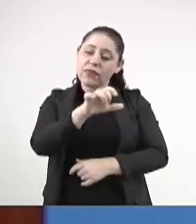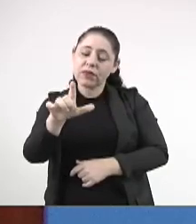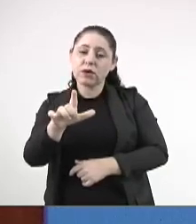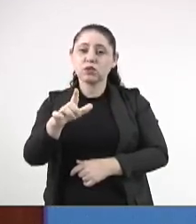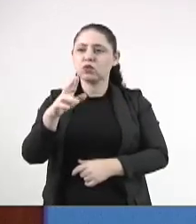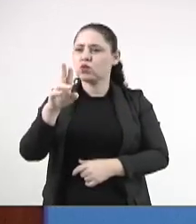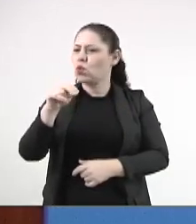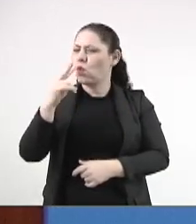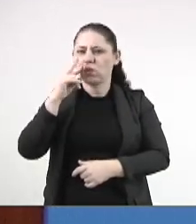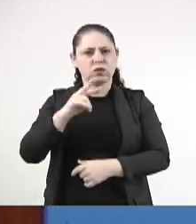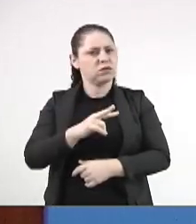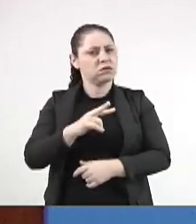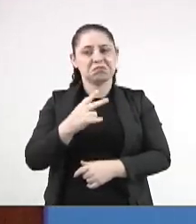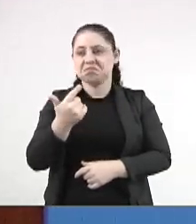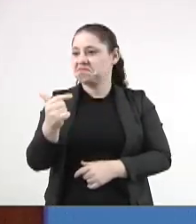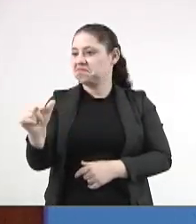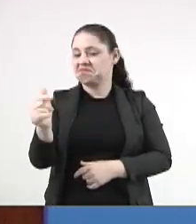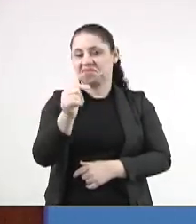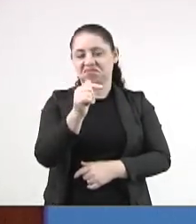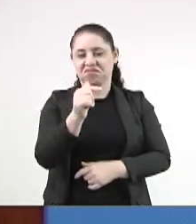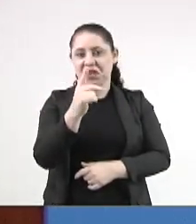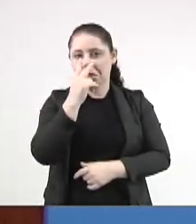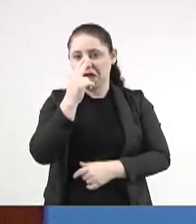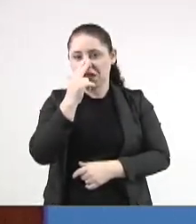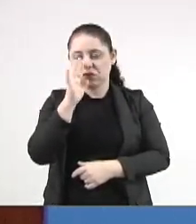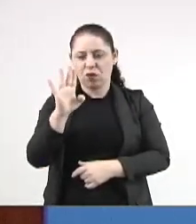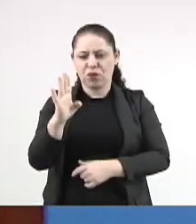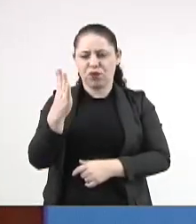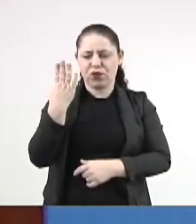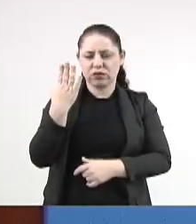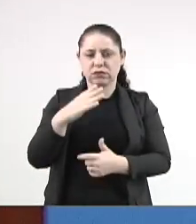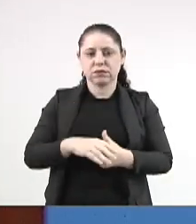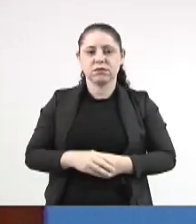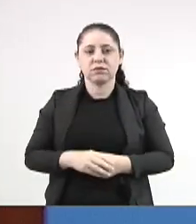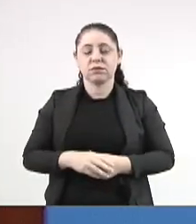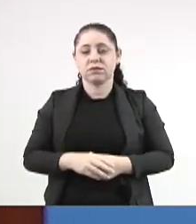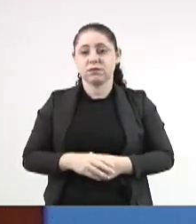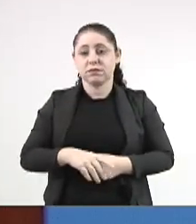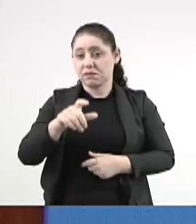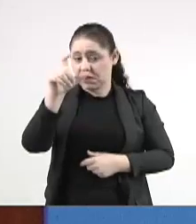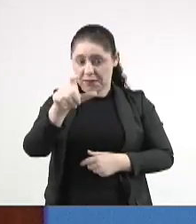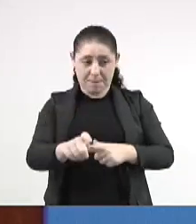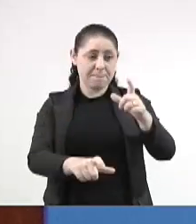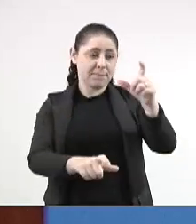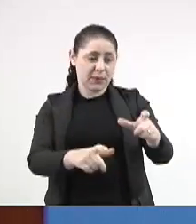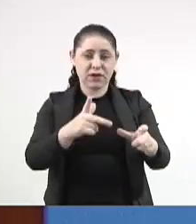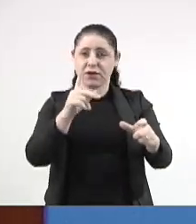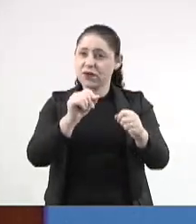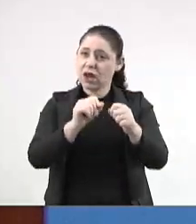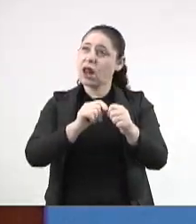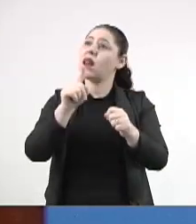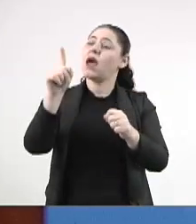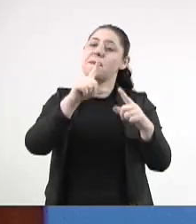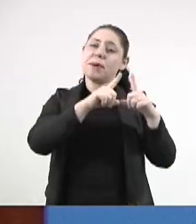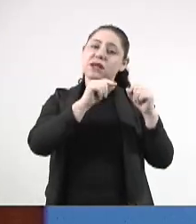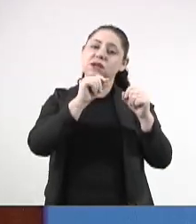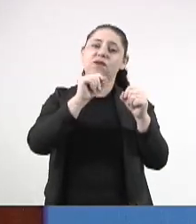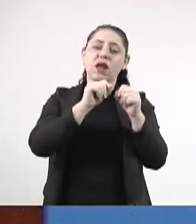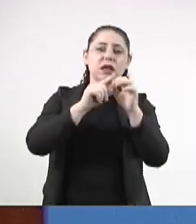Não existe. É uma ficção. Aí os caras ficam fazendo regra lá em Brasília.